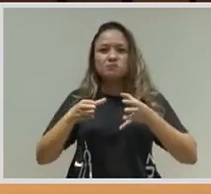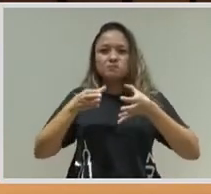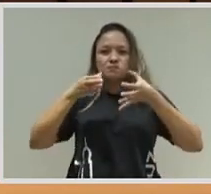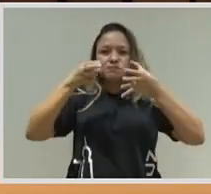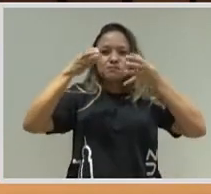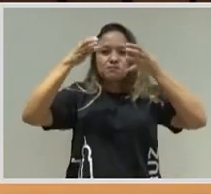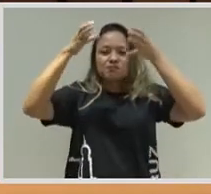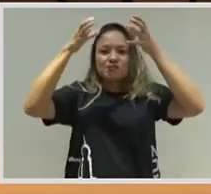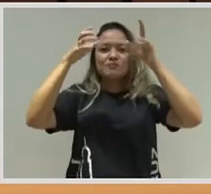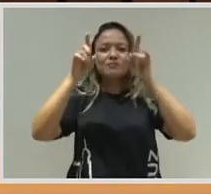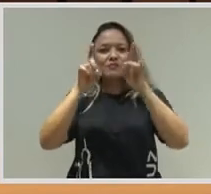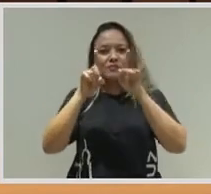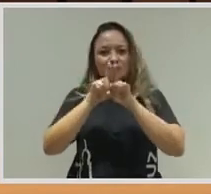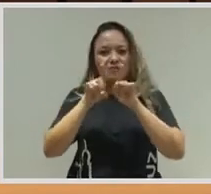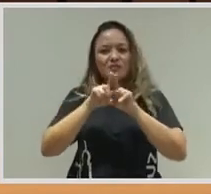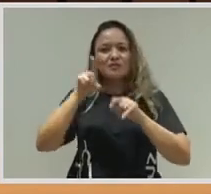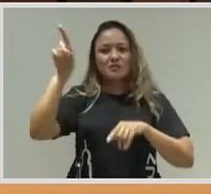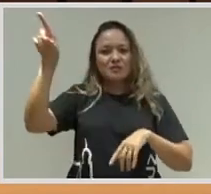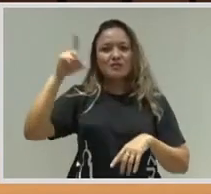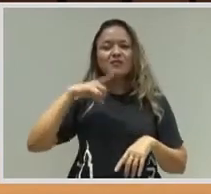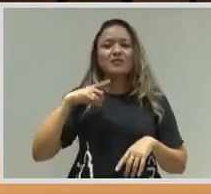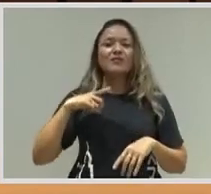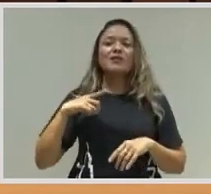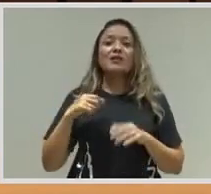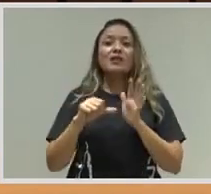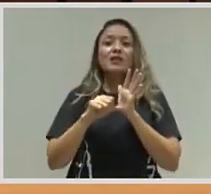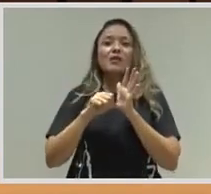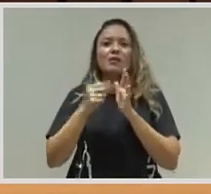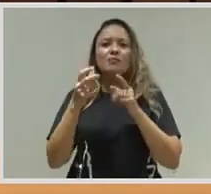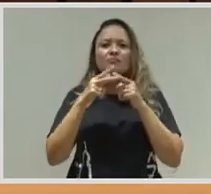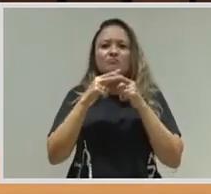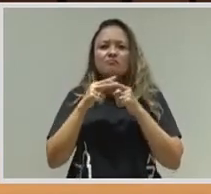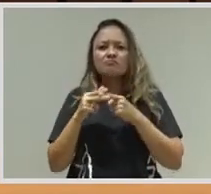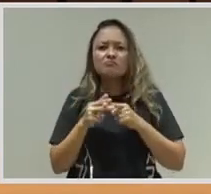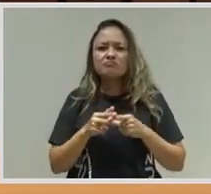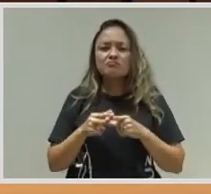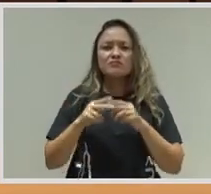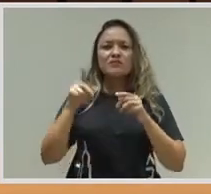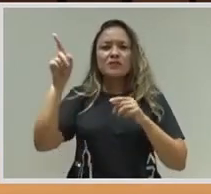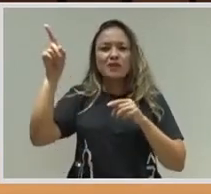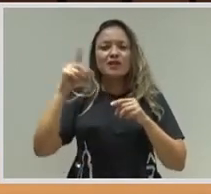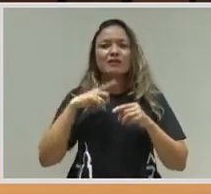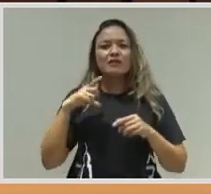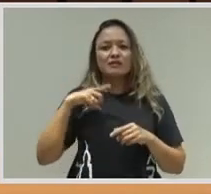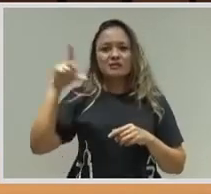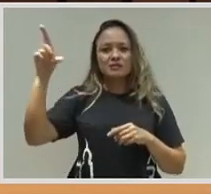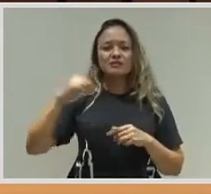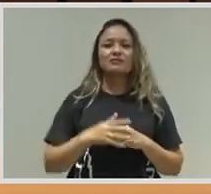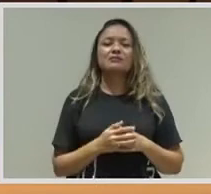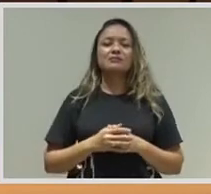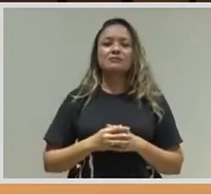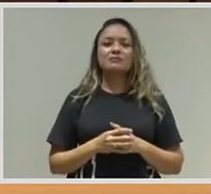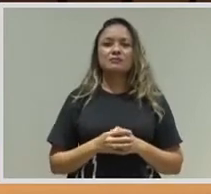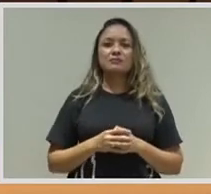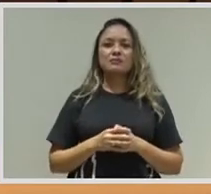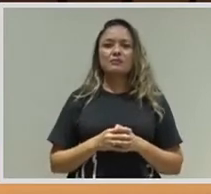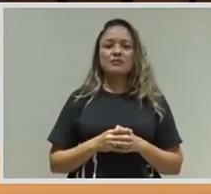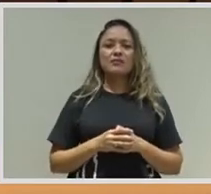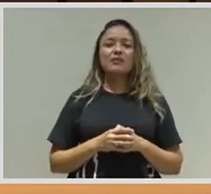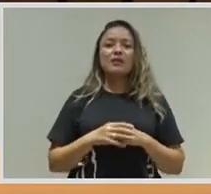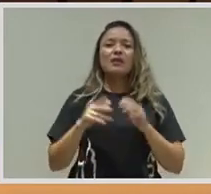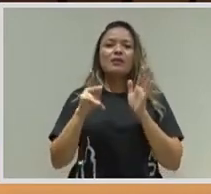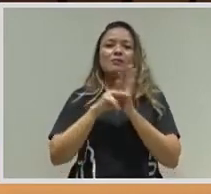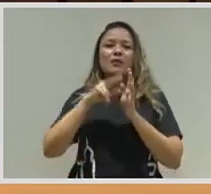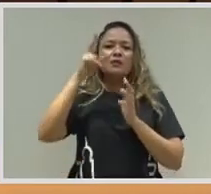esse momento. Tem o primeiro equipamento que veio com essa transferência de tecnologia. Então, acho que tudo tem uma história.